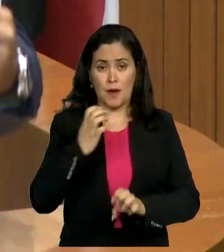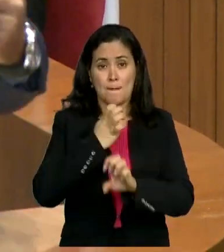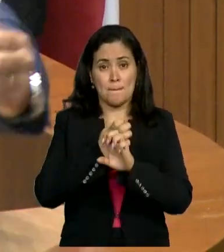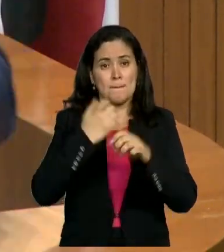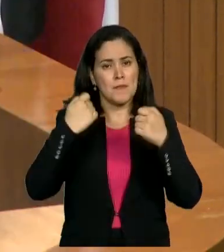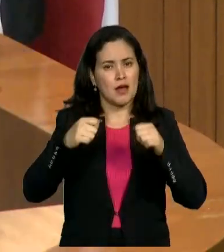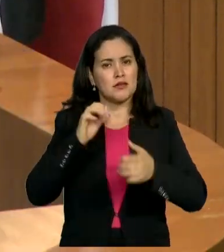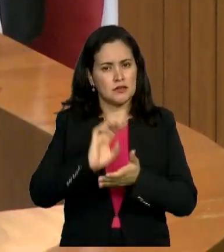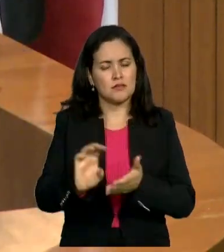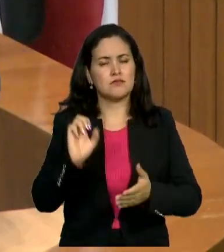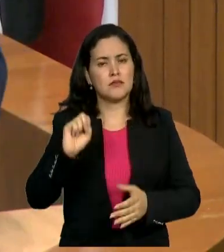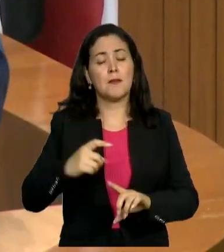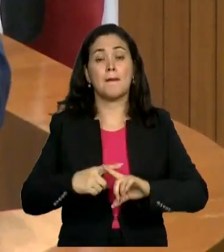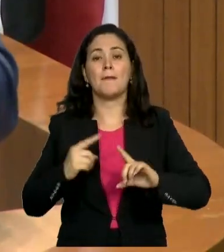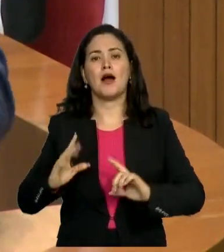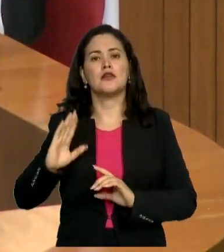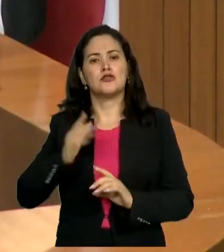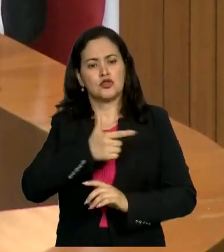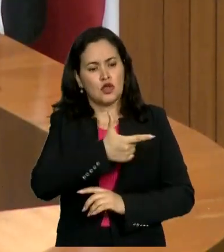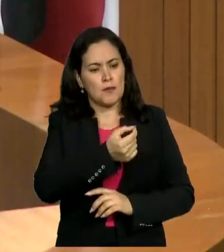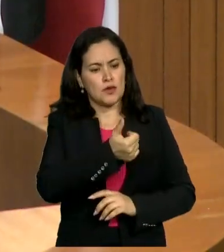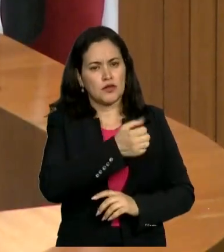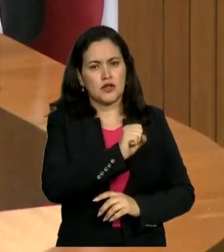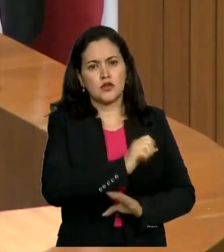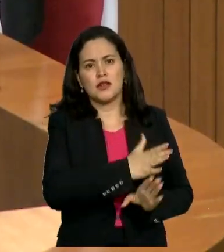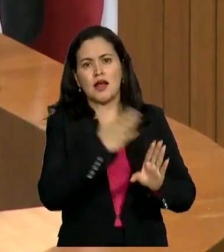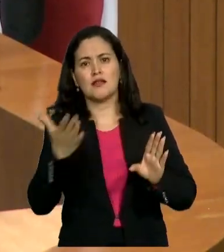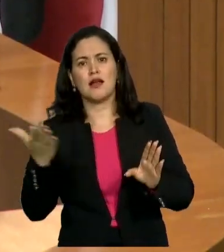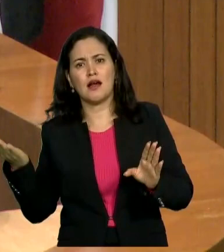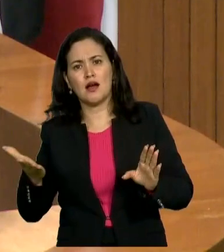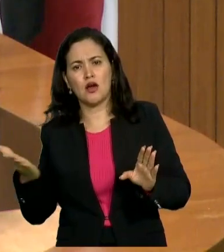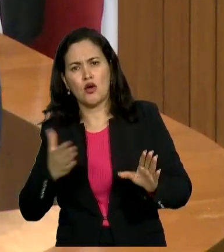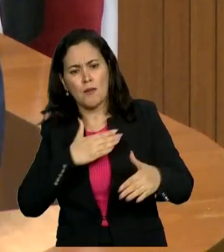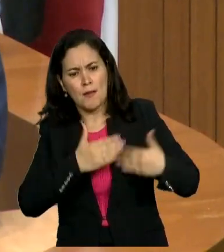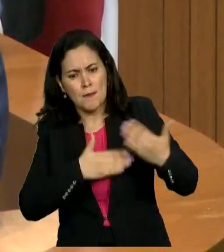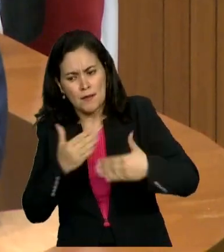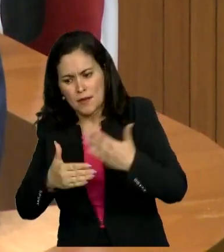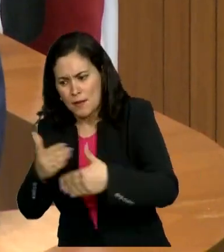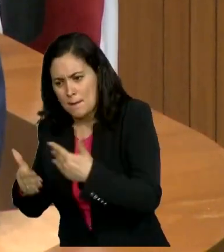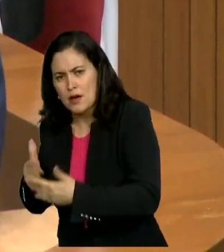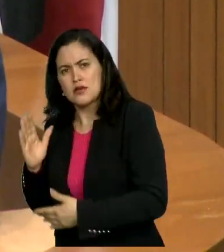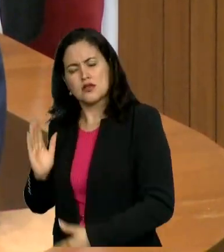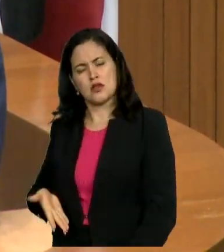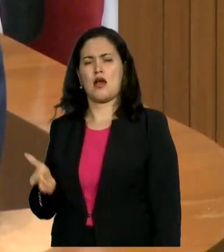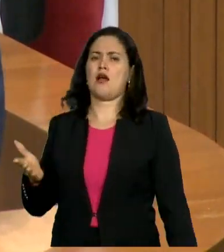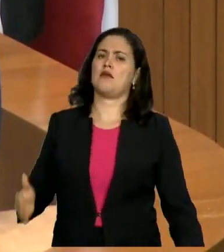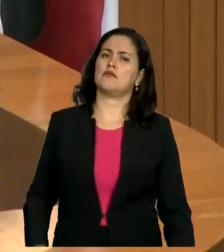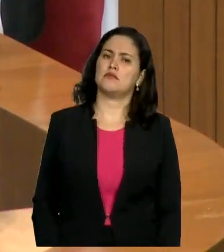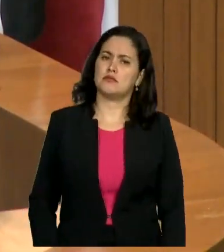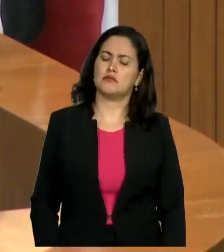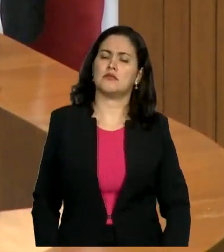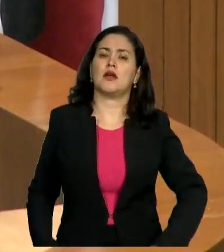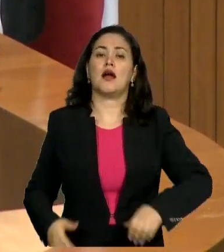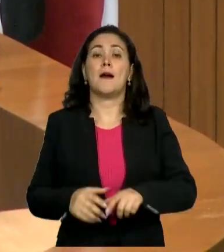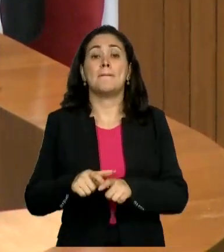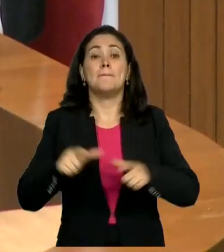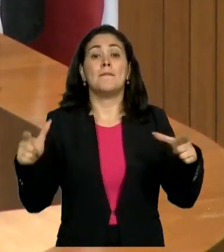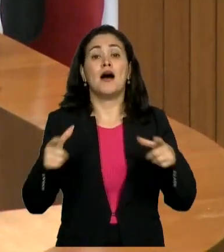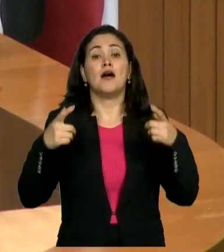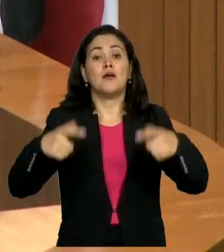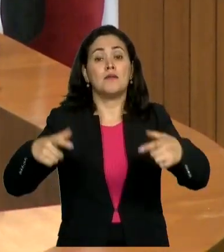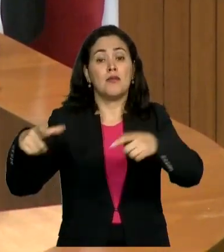A cidade a cada dia cresce. Os maiores bairros em Barra do Corda são atendidos pelo município. E o município está querendo